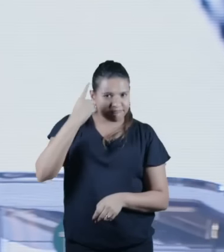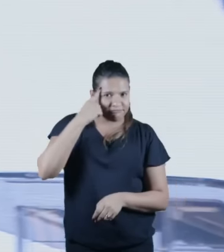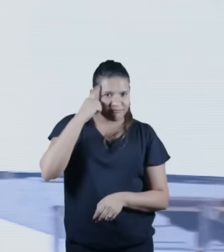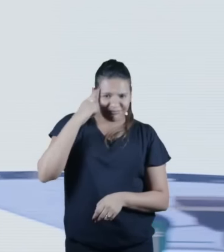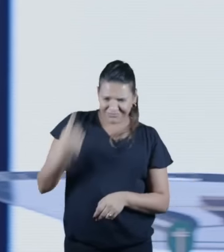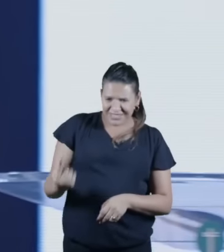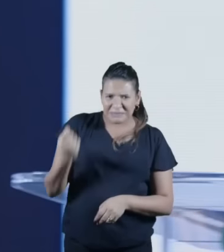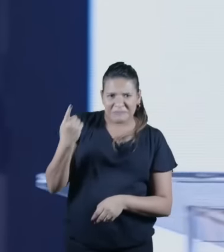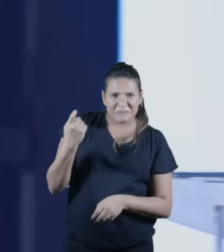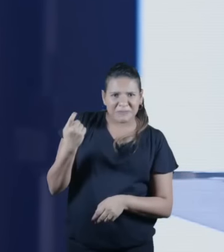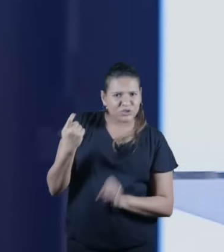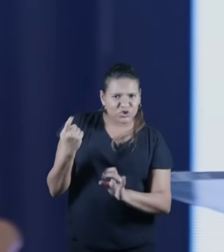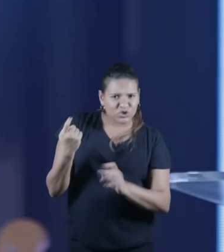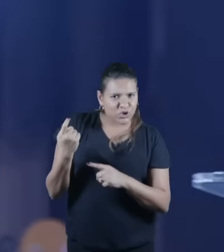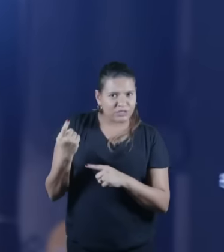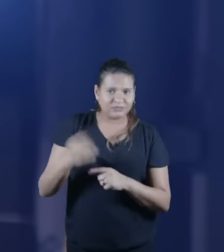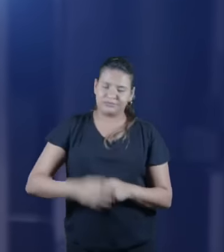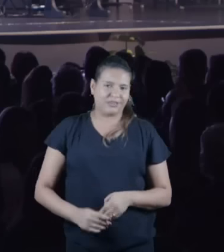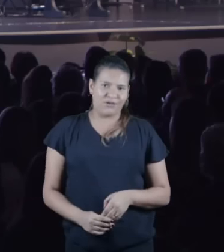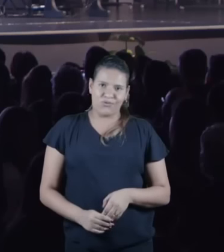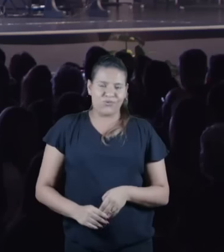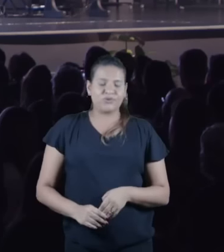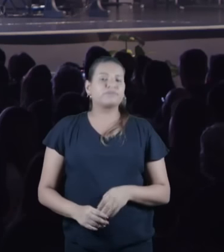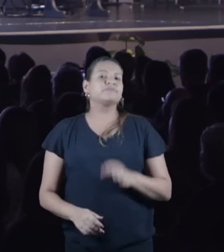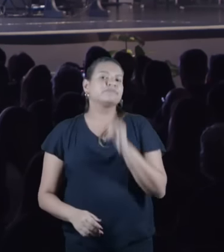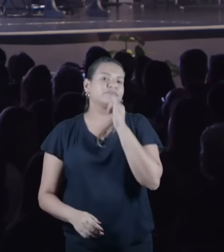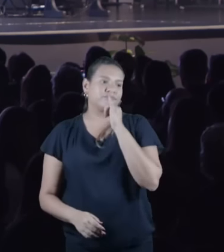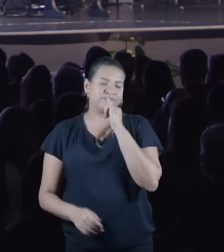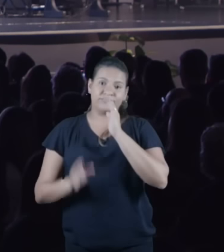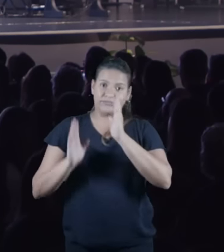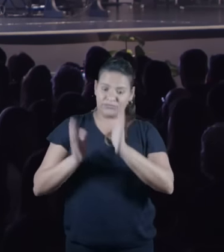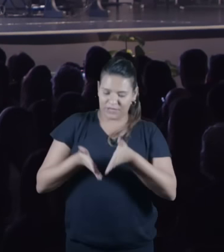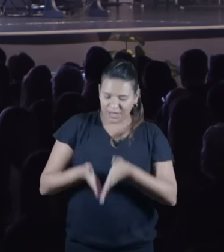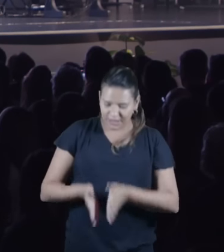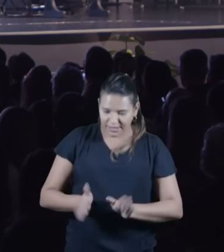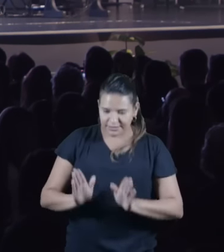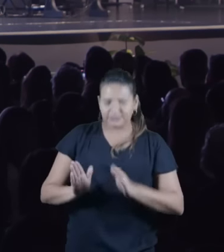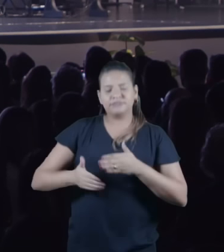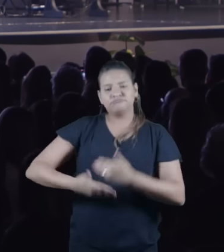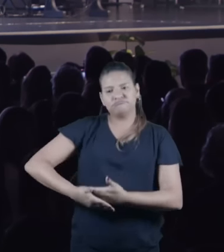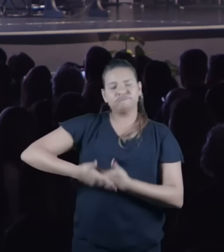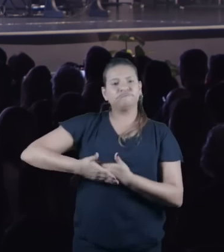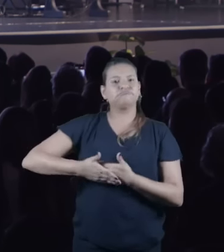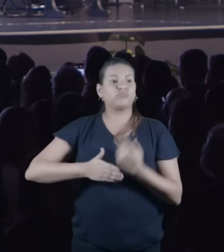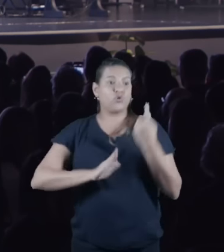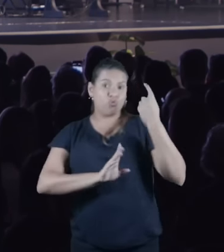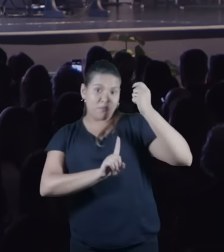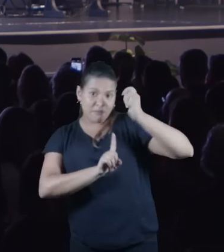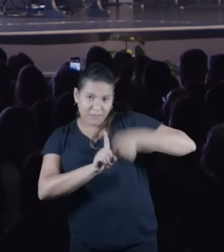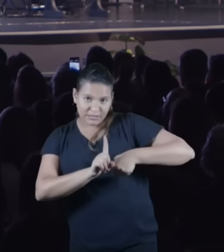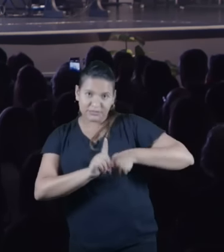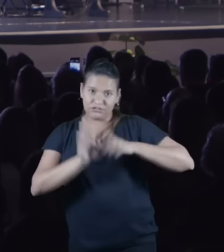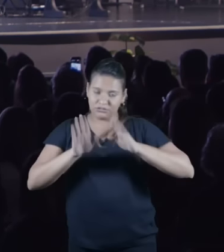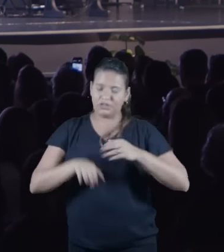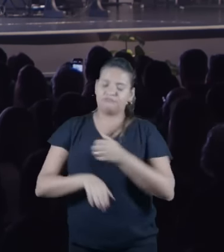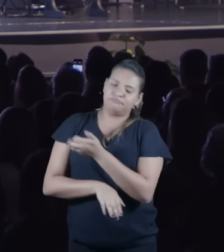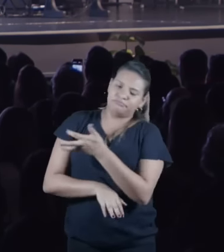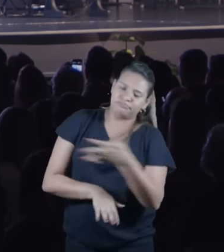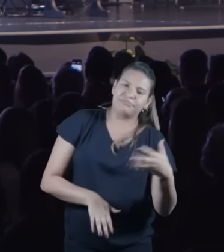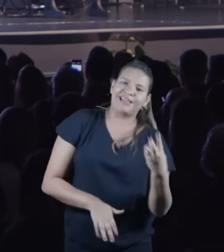Quando os meninos completam, a partir dos 30 dias de idade, se faz mais uma cerimônia que se chama